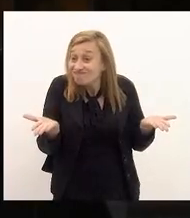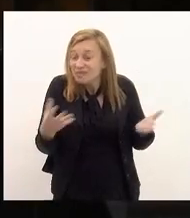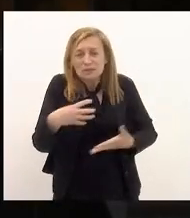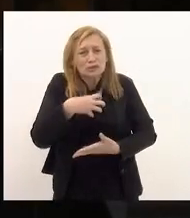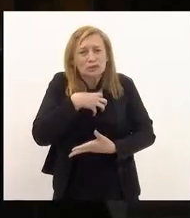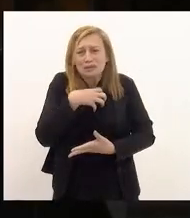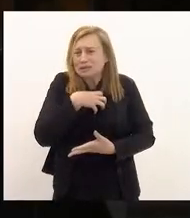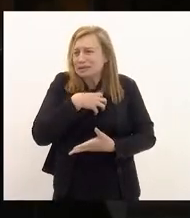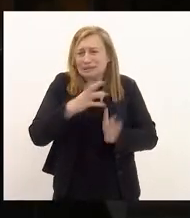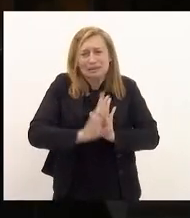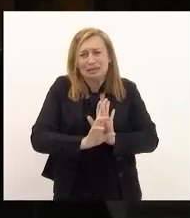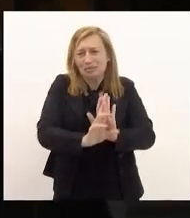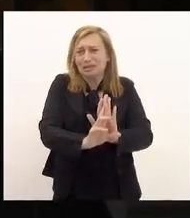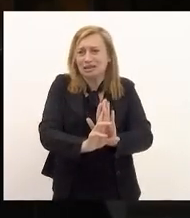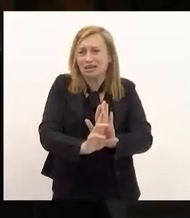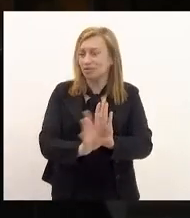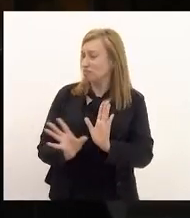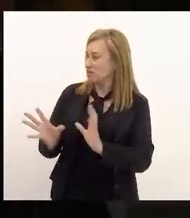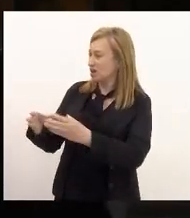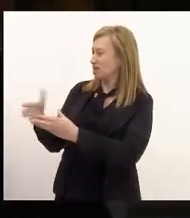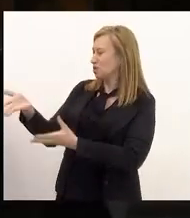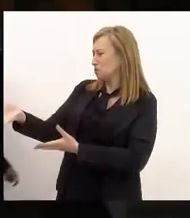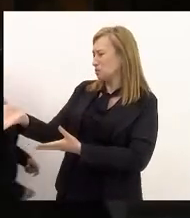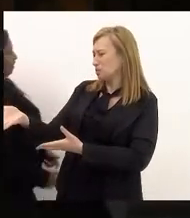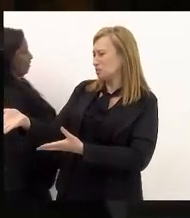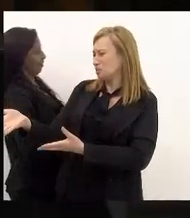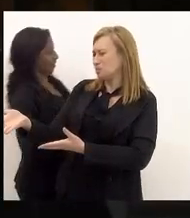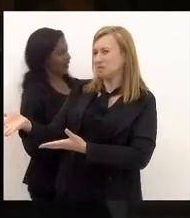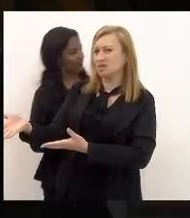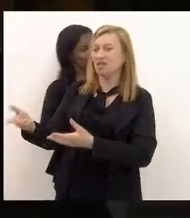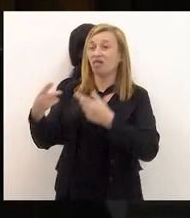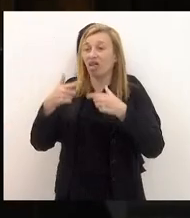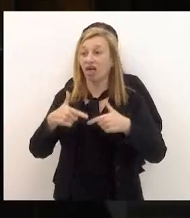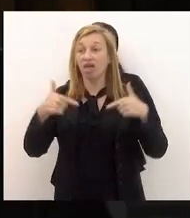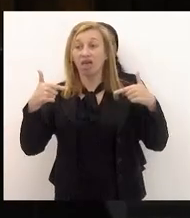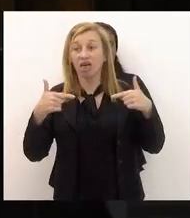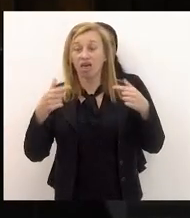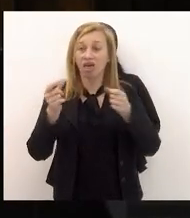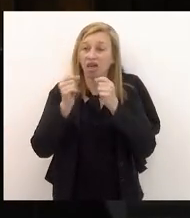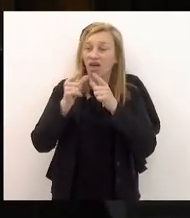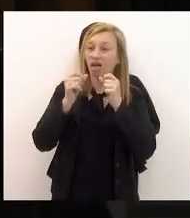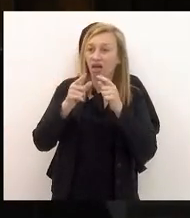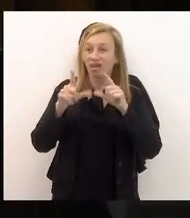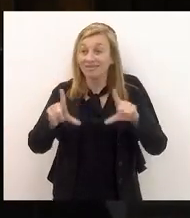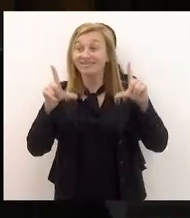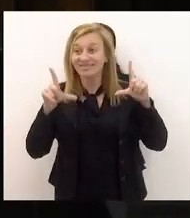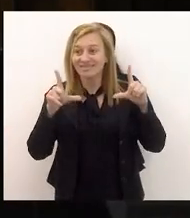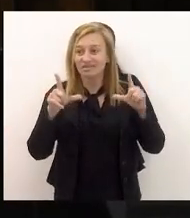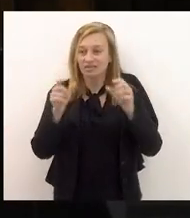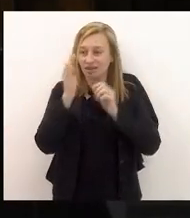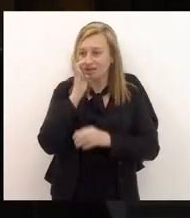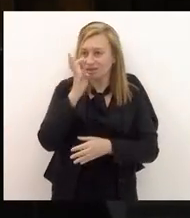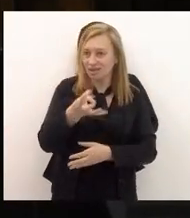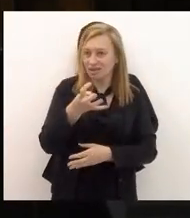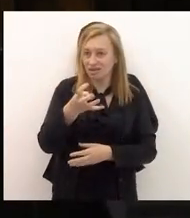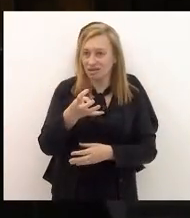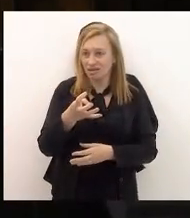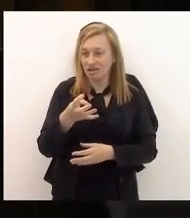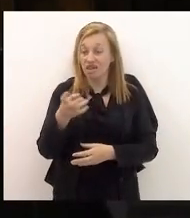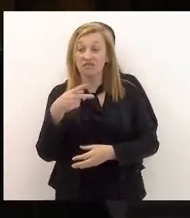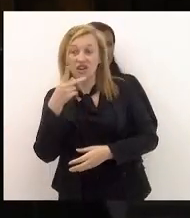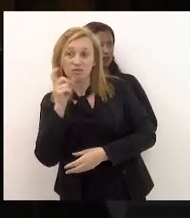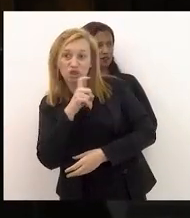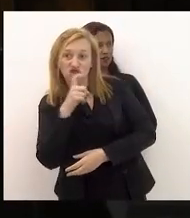sinta representado por esses que voiciferam carros de som e que ficam aqui fazendo acusações e levantando